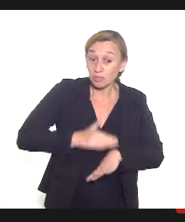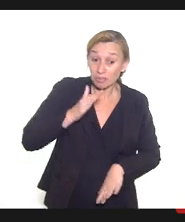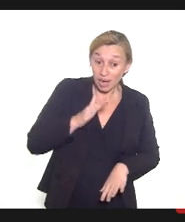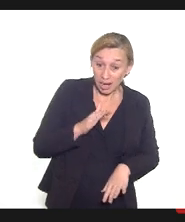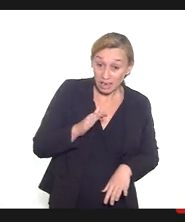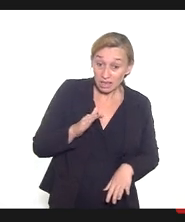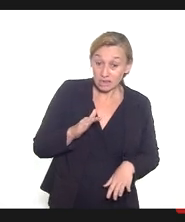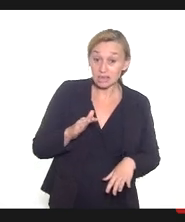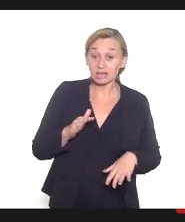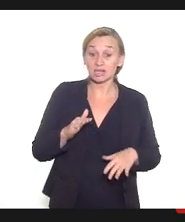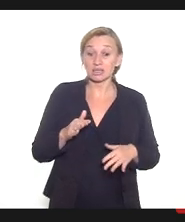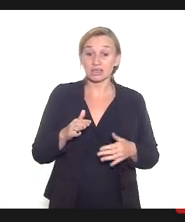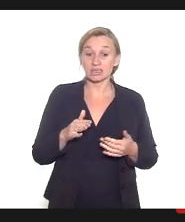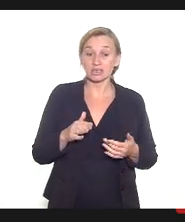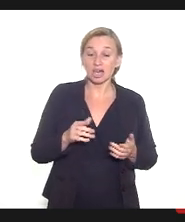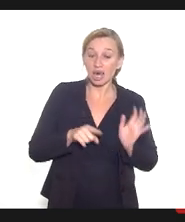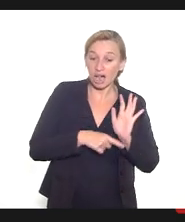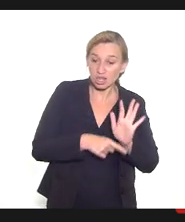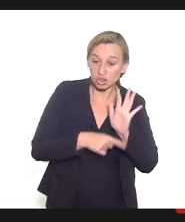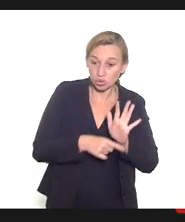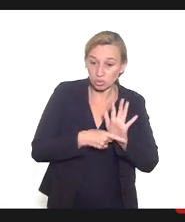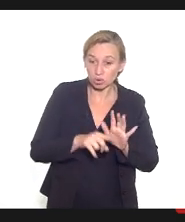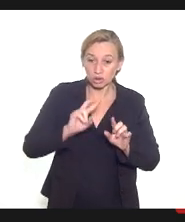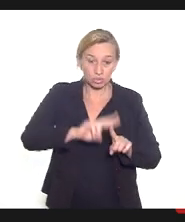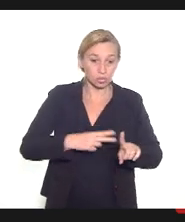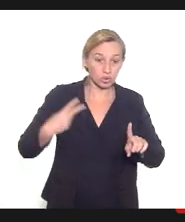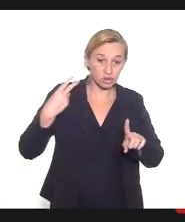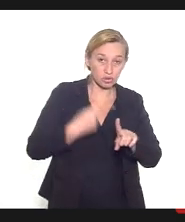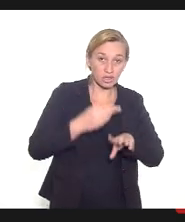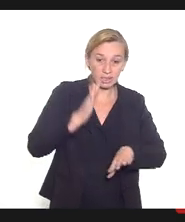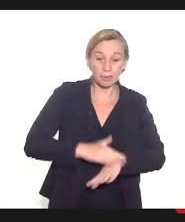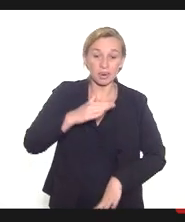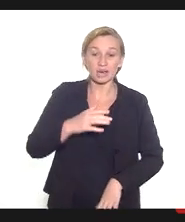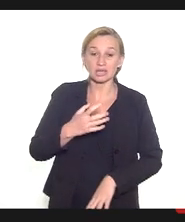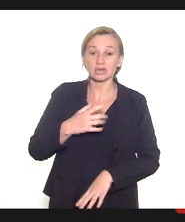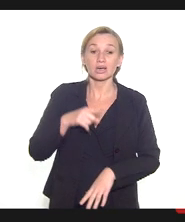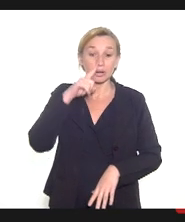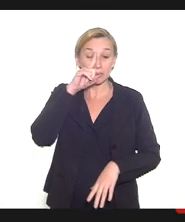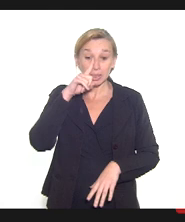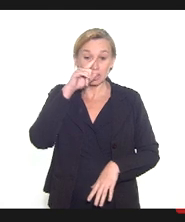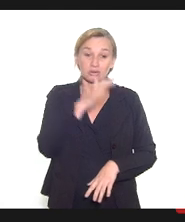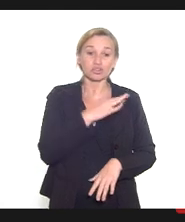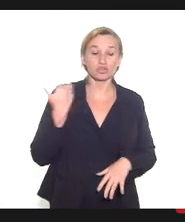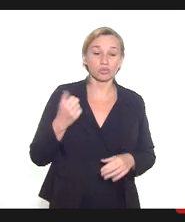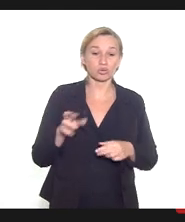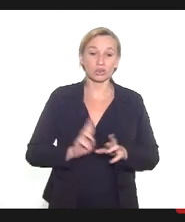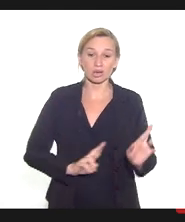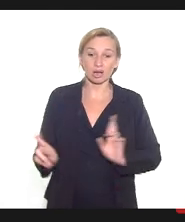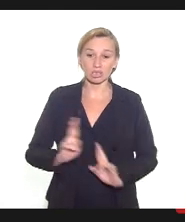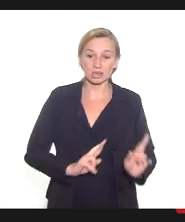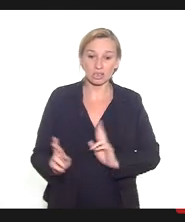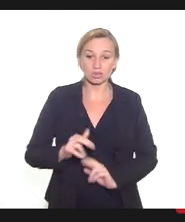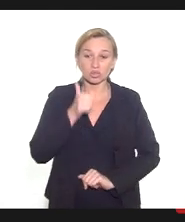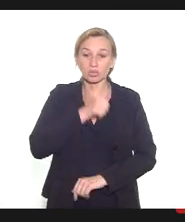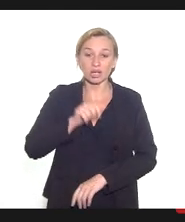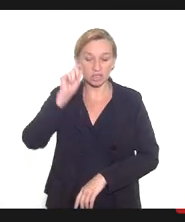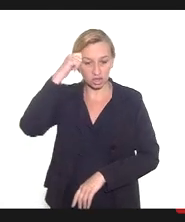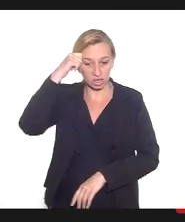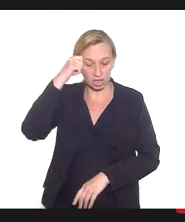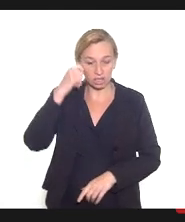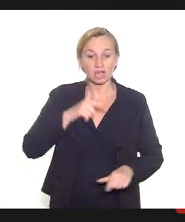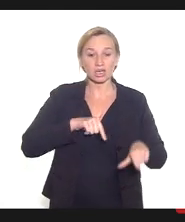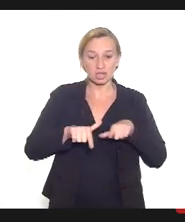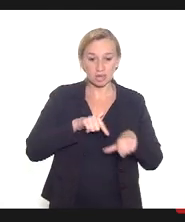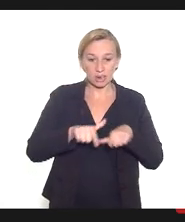ventilação mecânica e tinham quase duas vezes maior o risco de morte em relação às mulheres negras. Esse